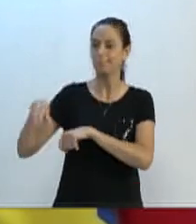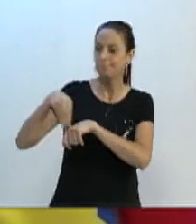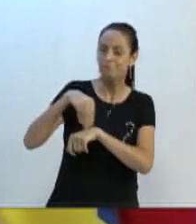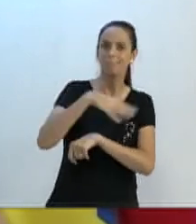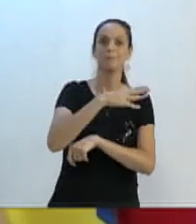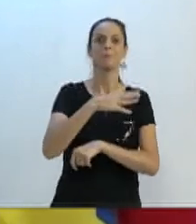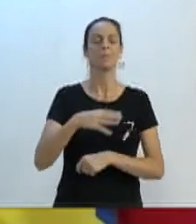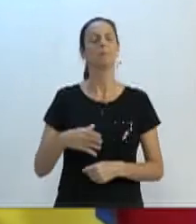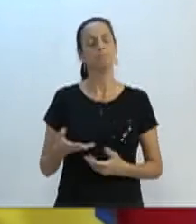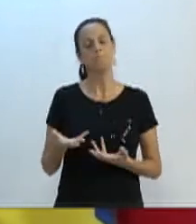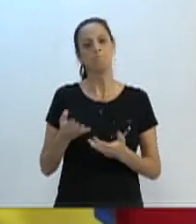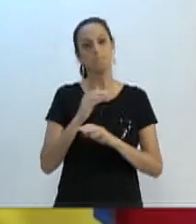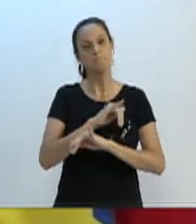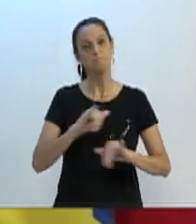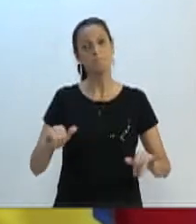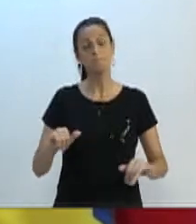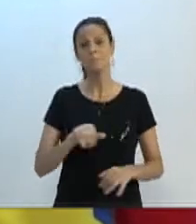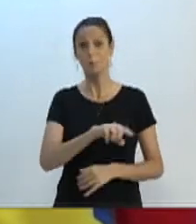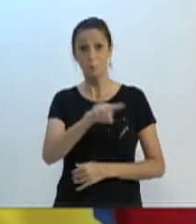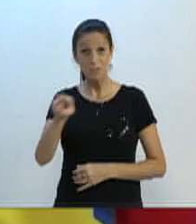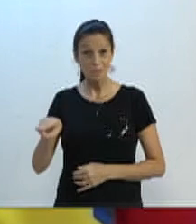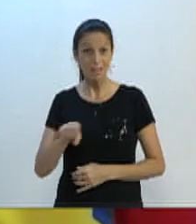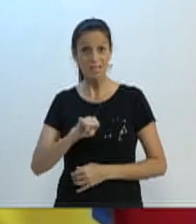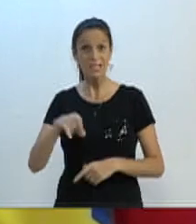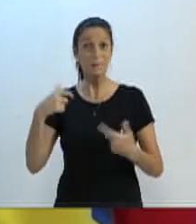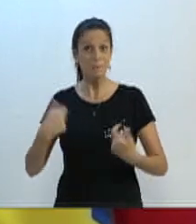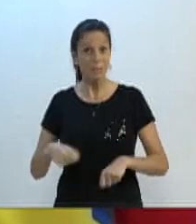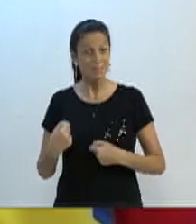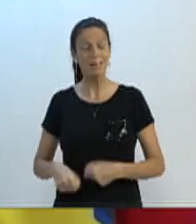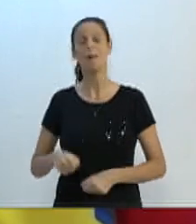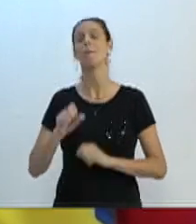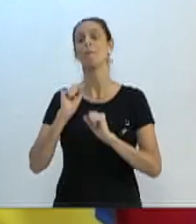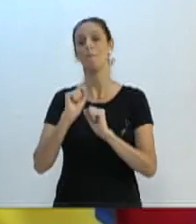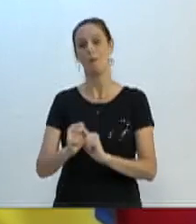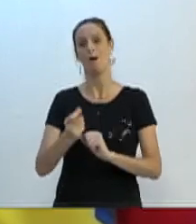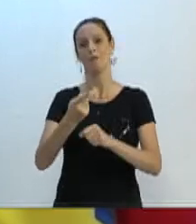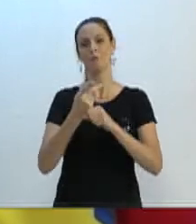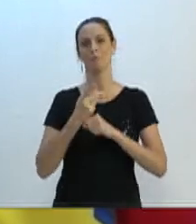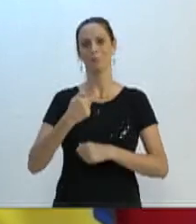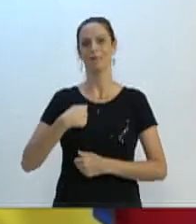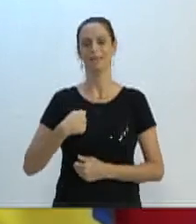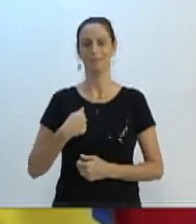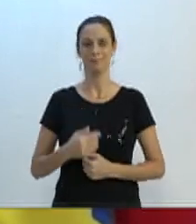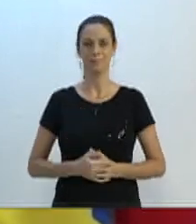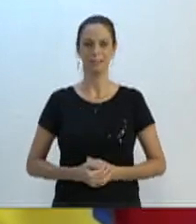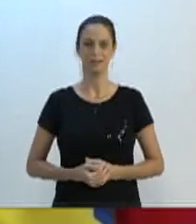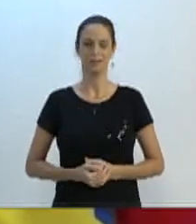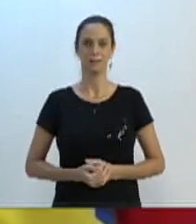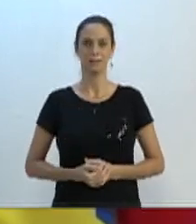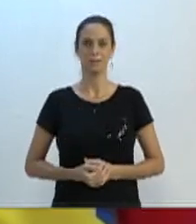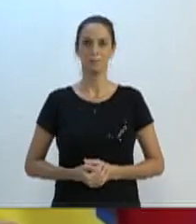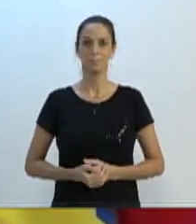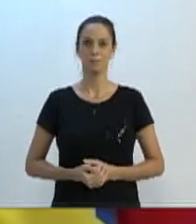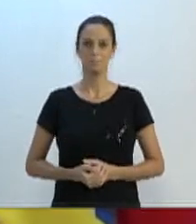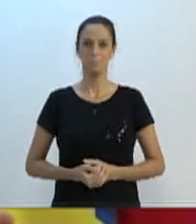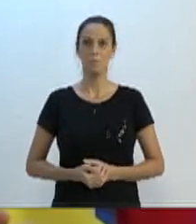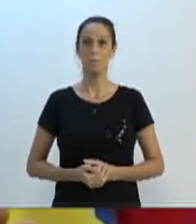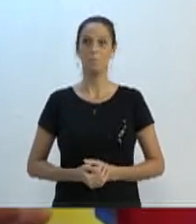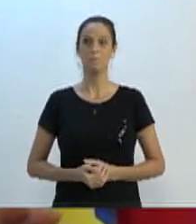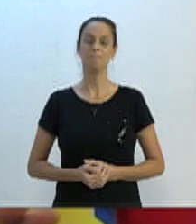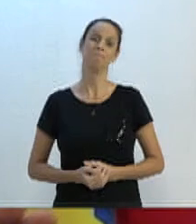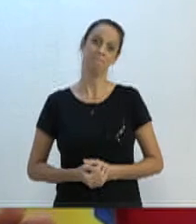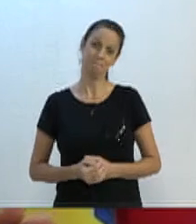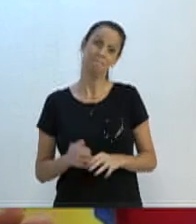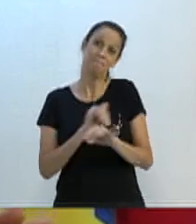que sempre que precisarem eu estarei à disposição. E também quero dizer que já estou sentindo